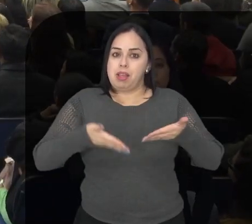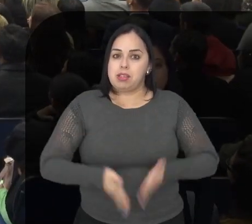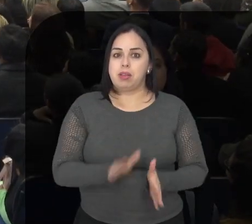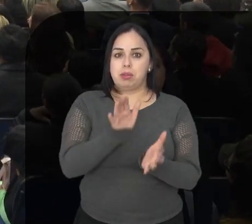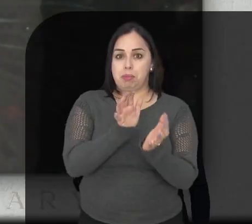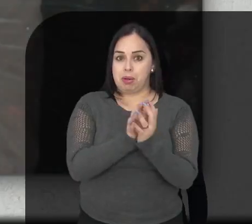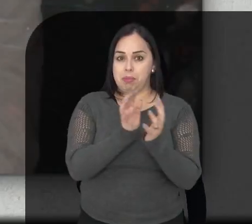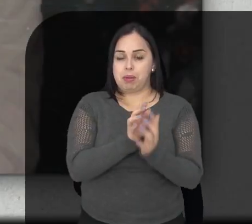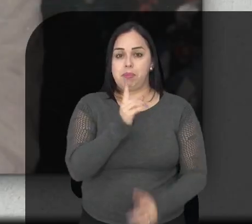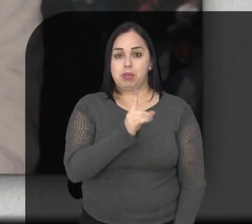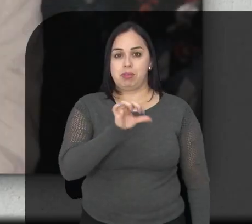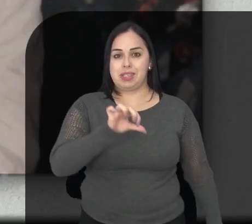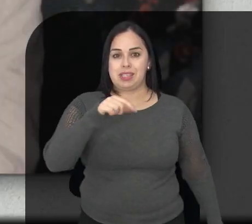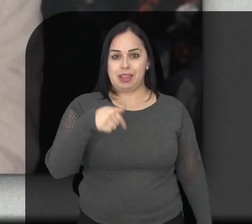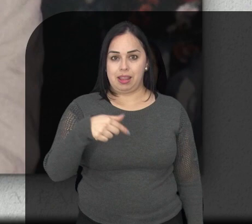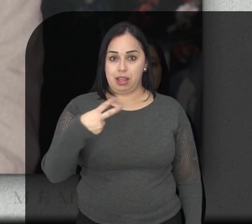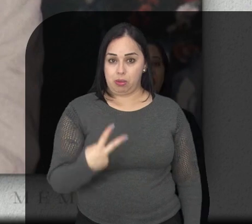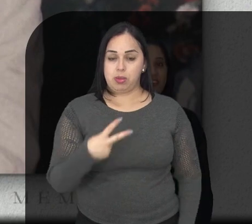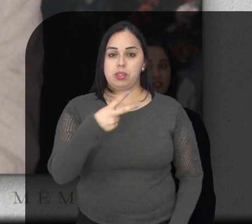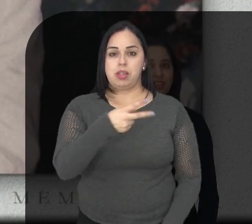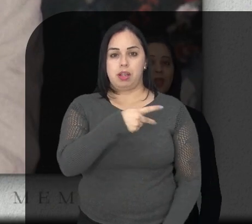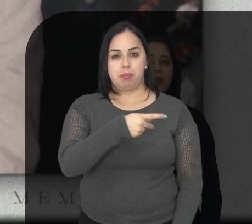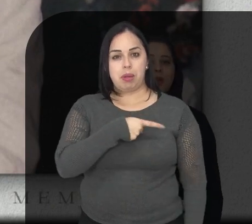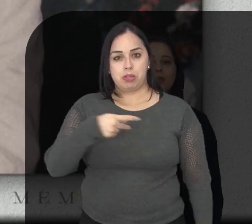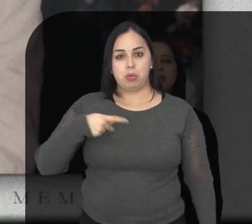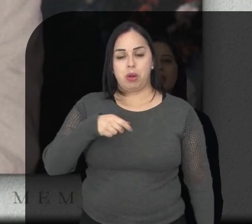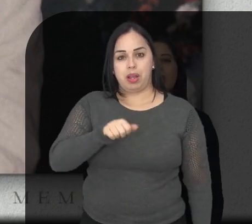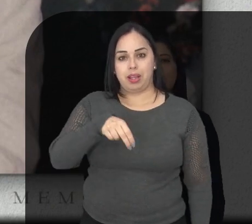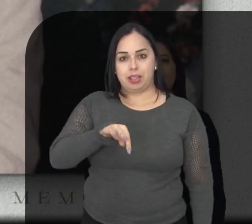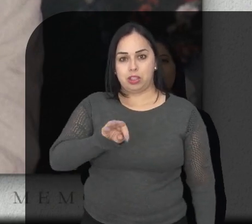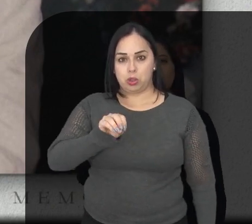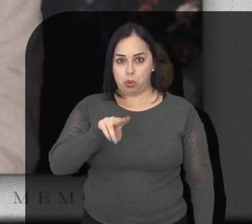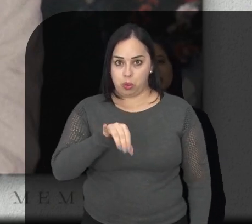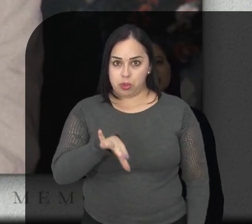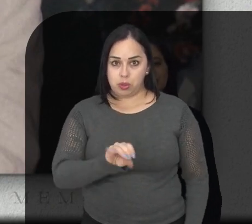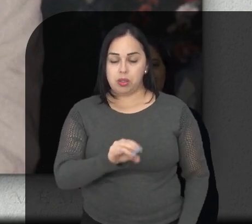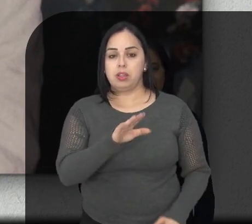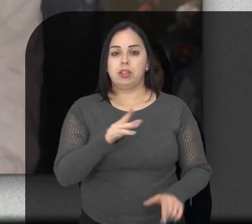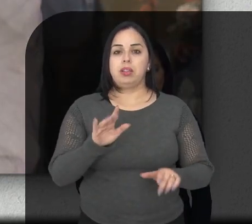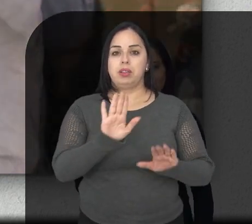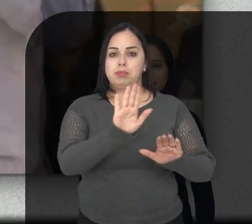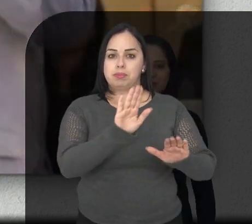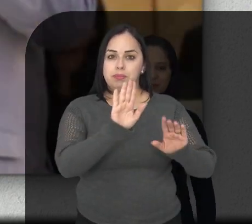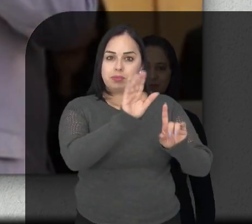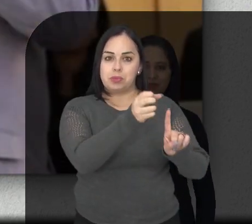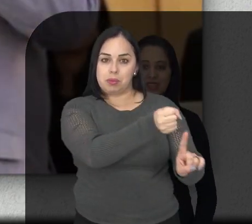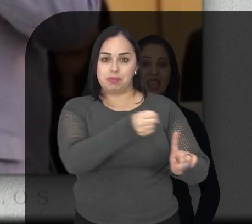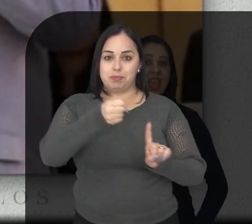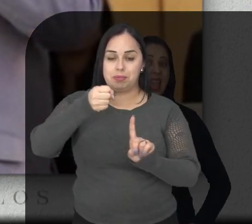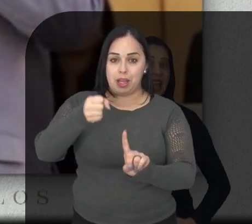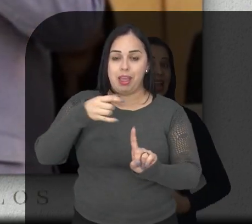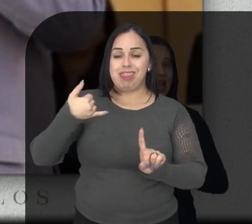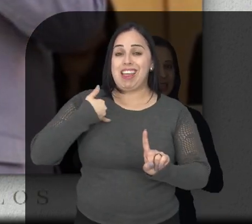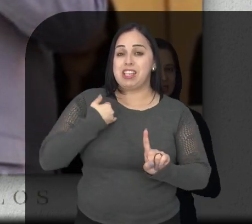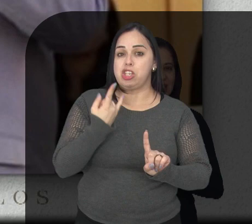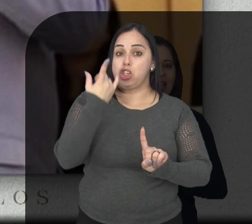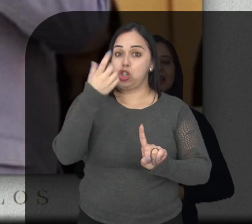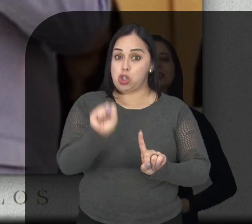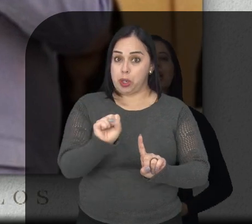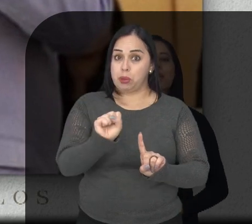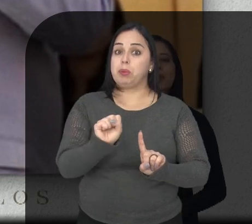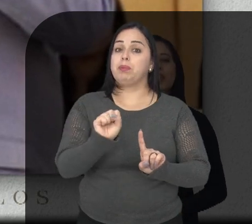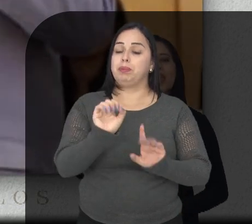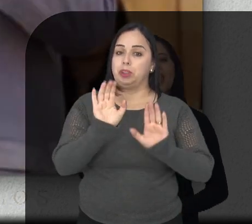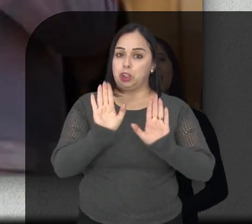Pernambuco em 1972, Antônio Calixto Vasconcelos Neto foi consagrado pastor aos 18